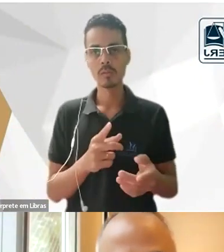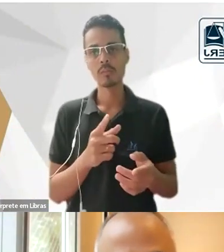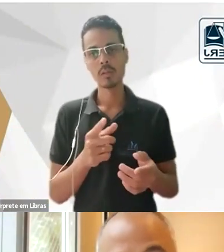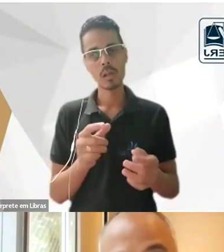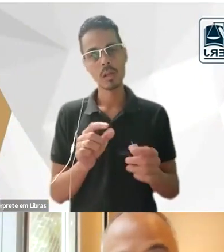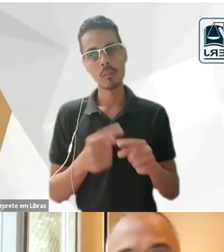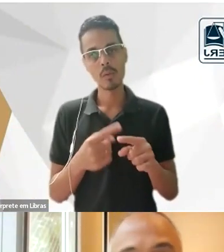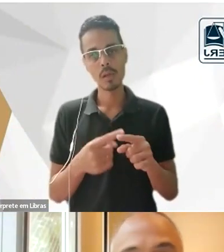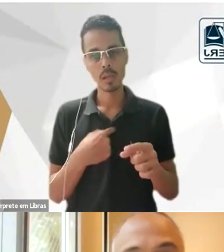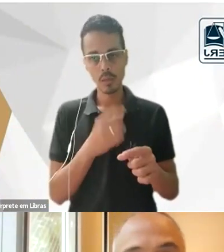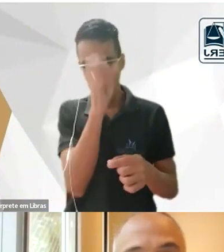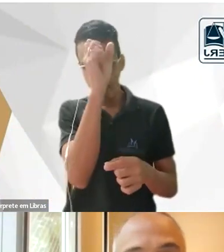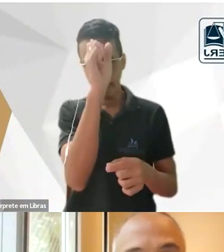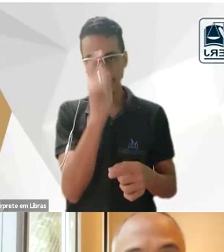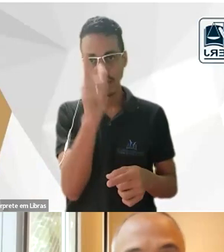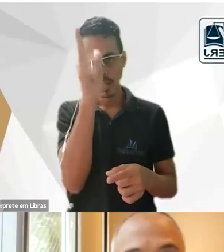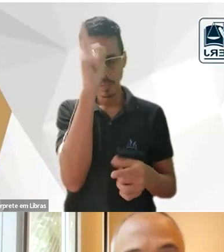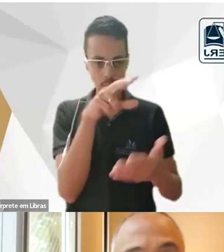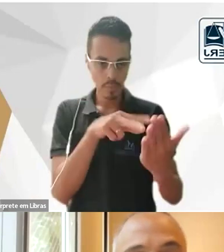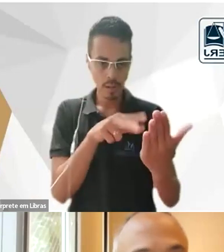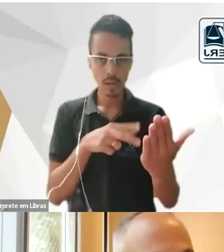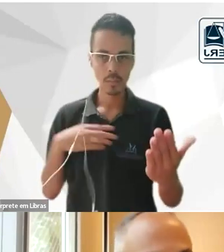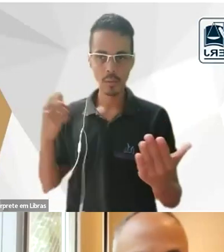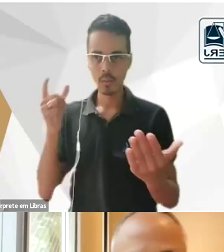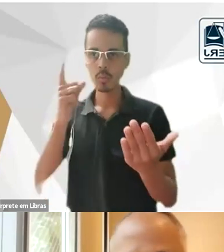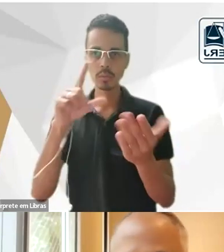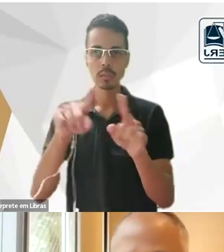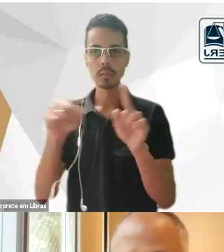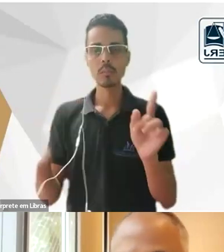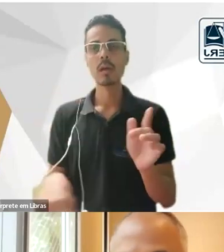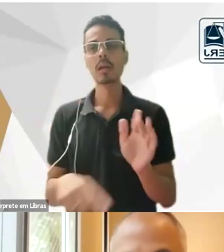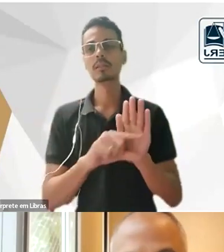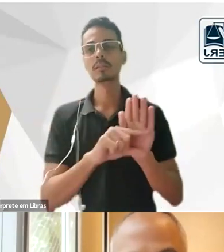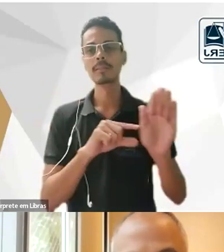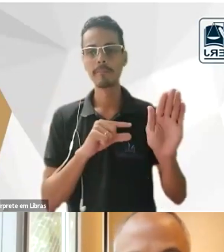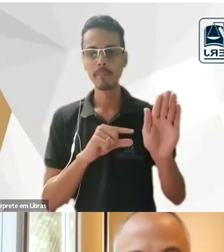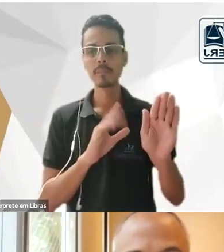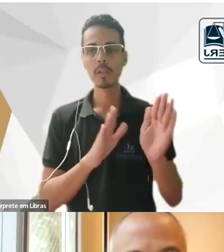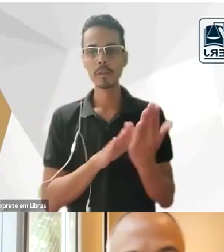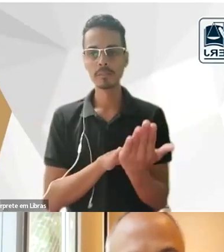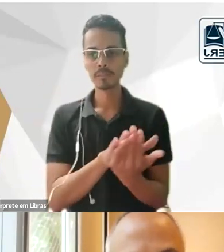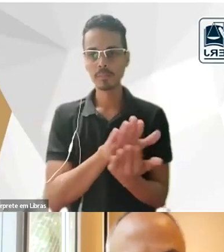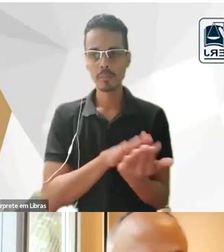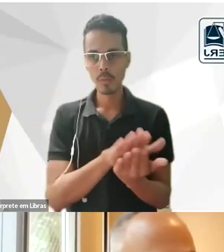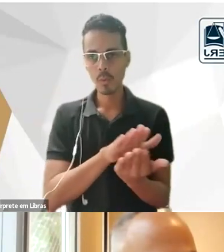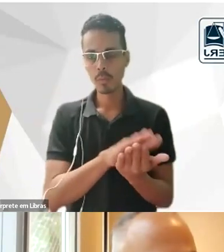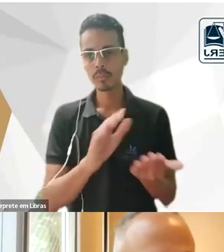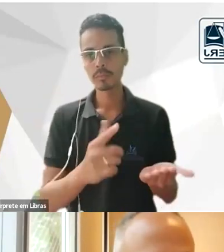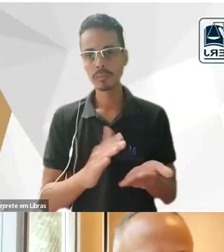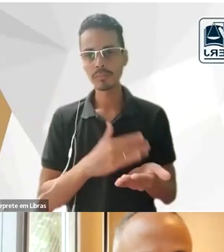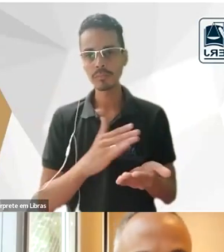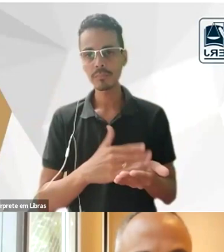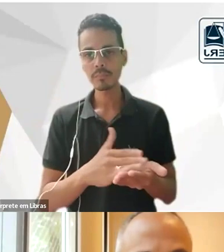a esse conhecimento mas o artigo já conhecia que foi publicado numa revista que teve até um lançamento na escola da